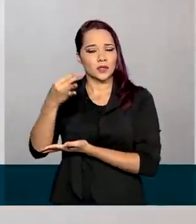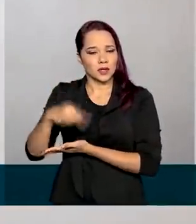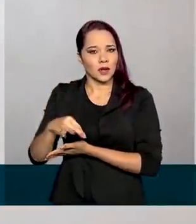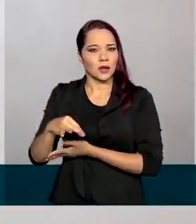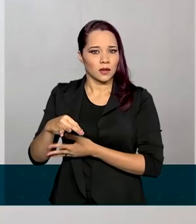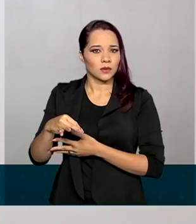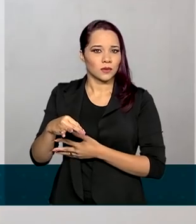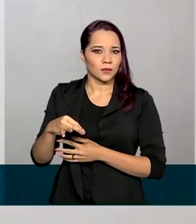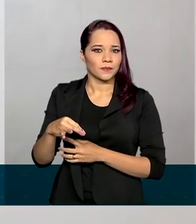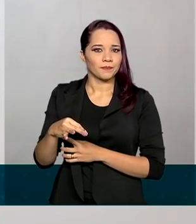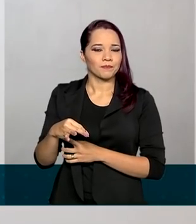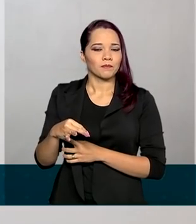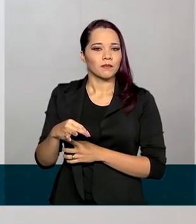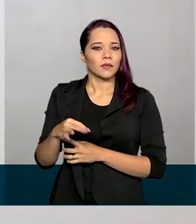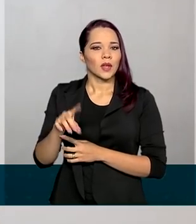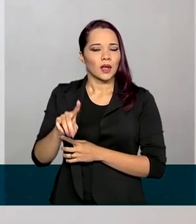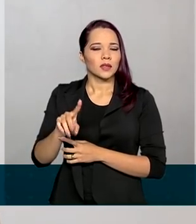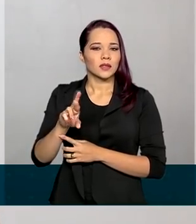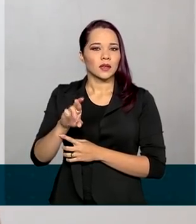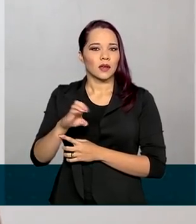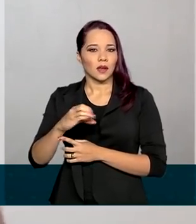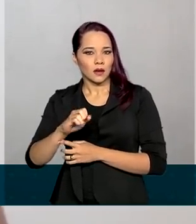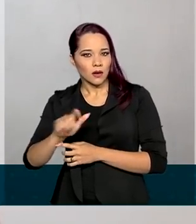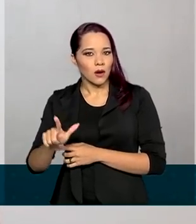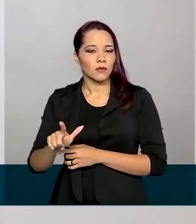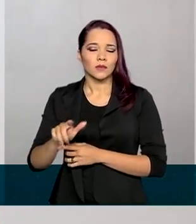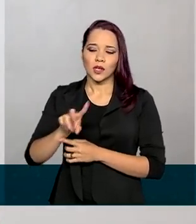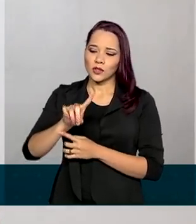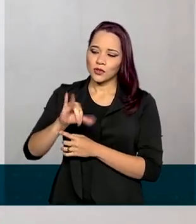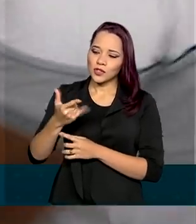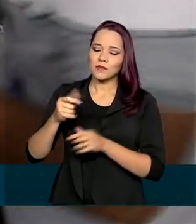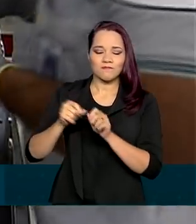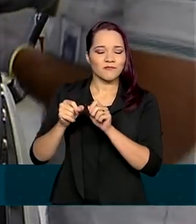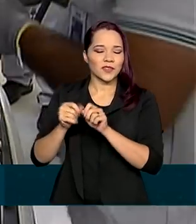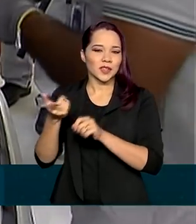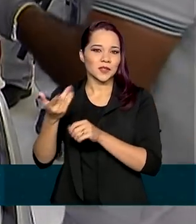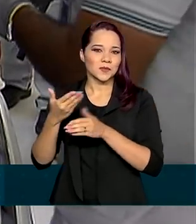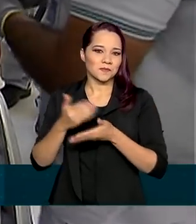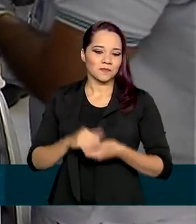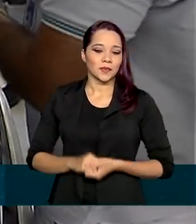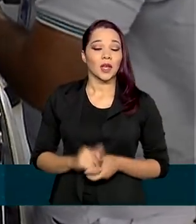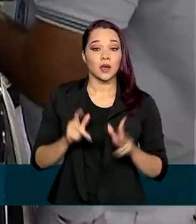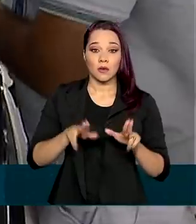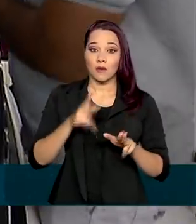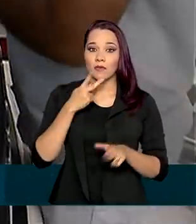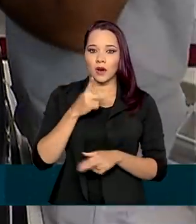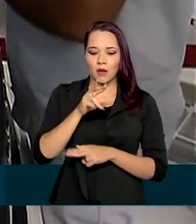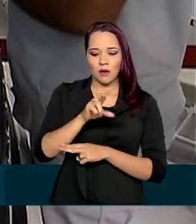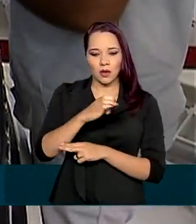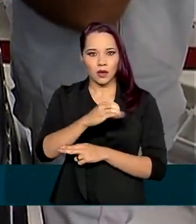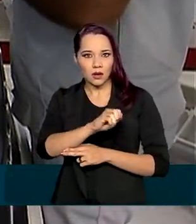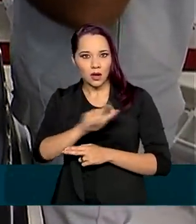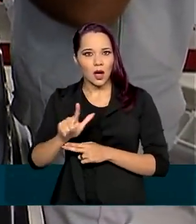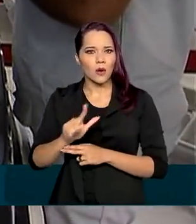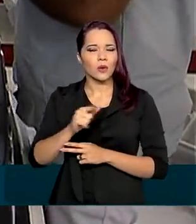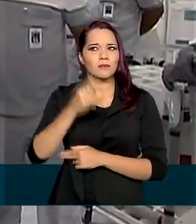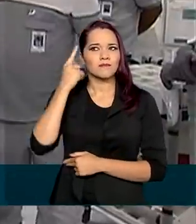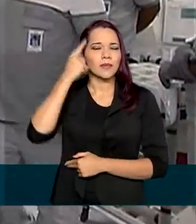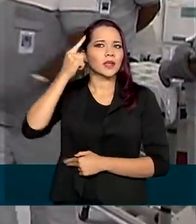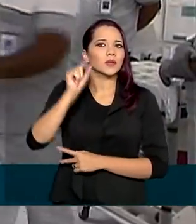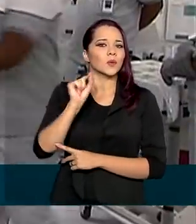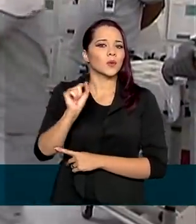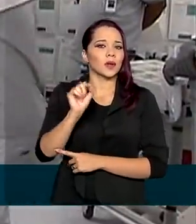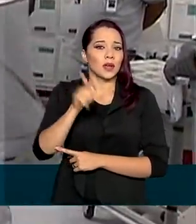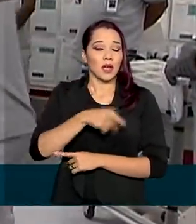recall e fui lá no dia e realizei o procedimento. Quando falamos em recall, o que vem à mente